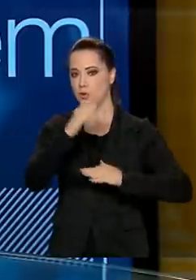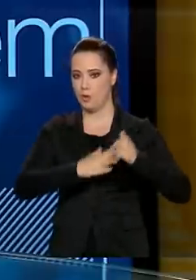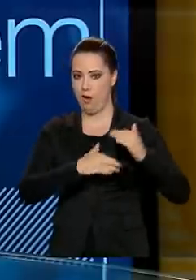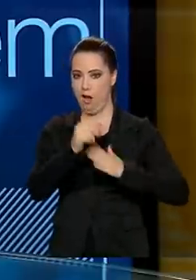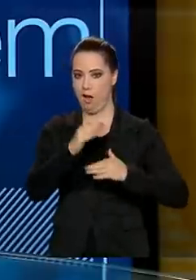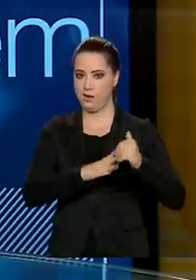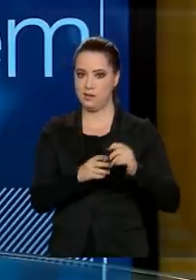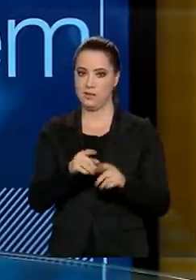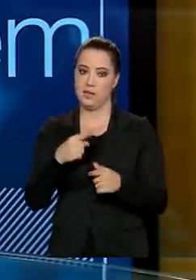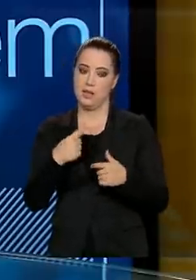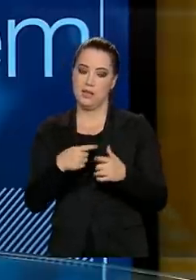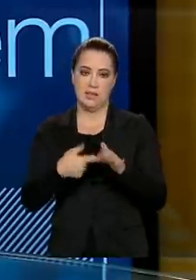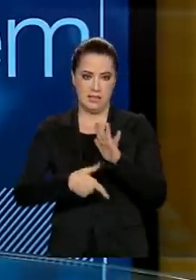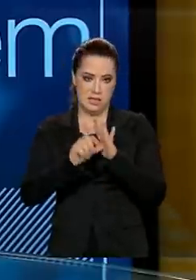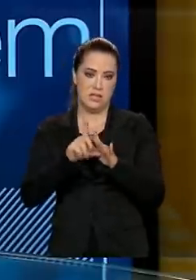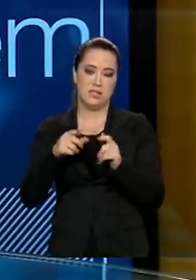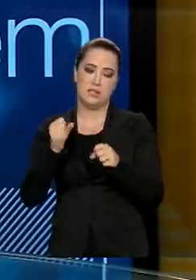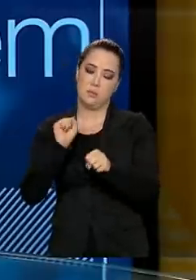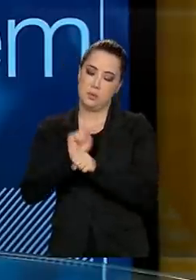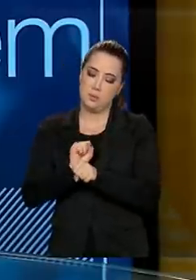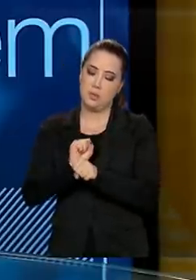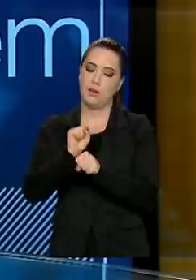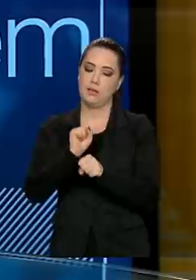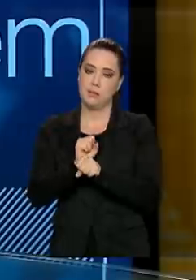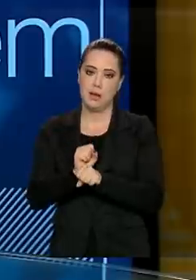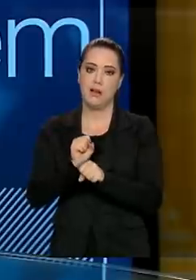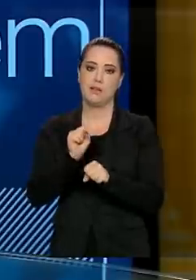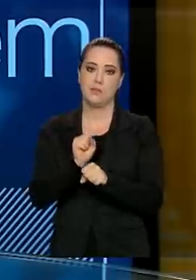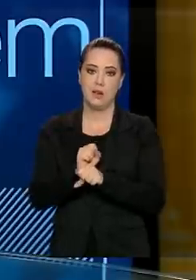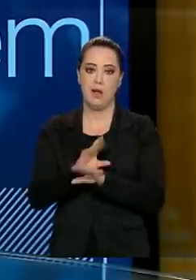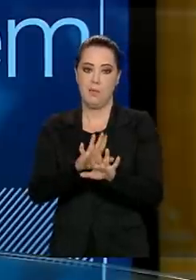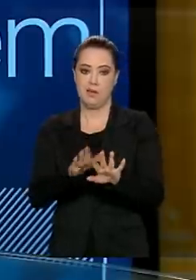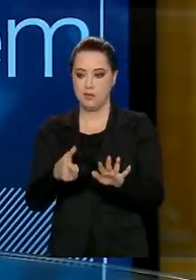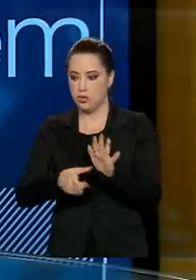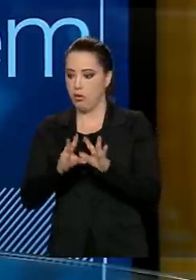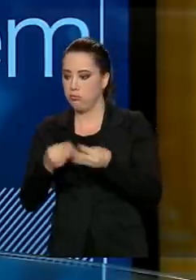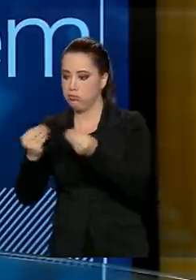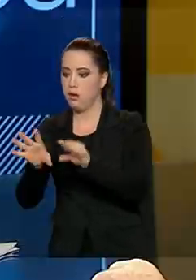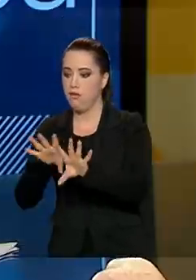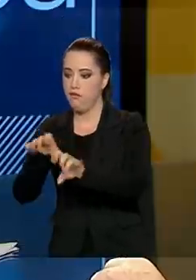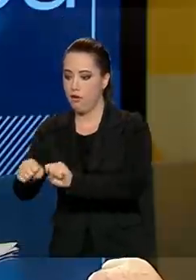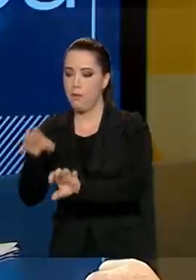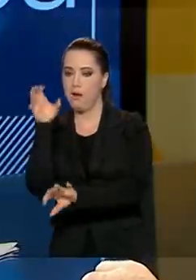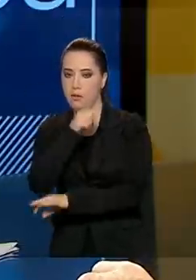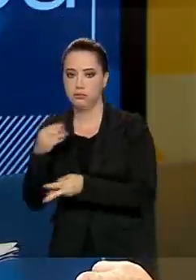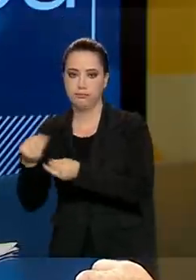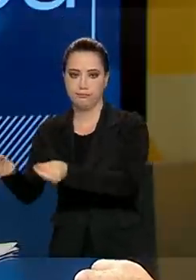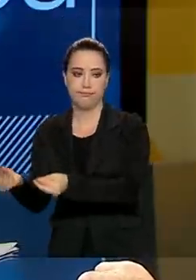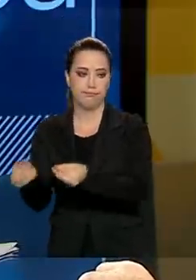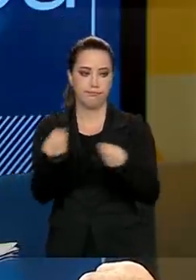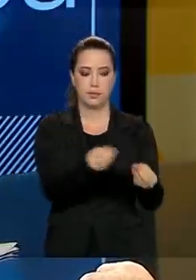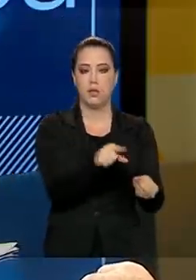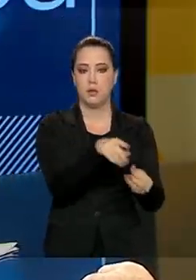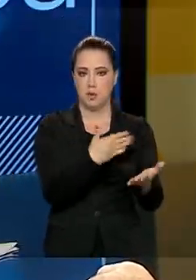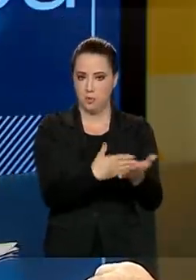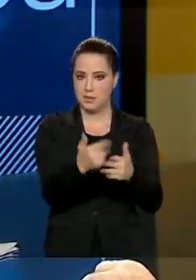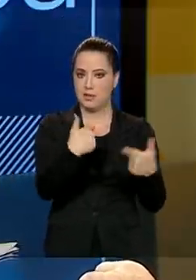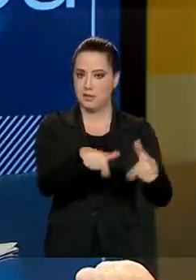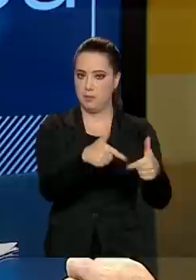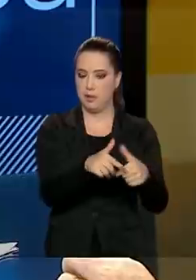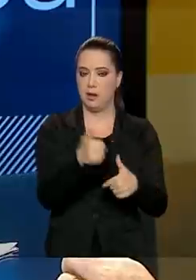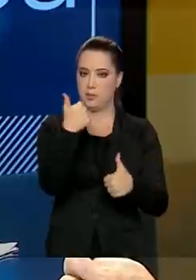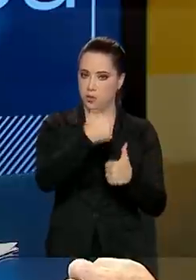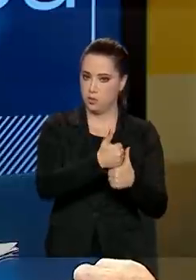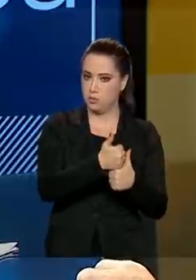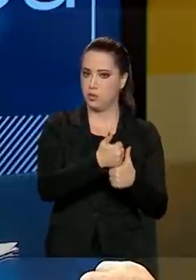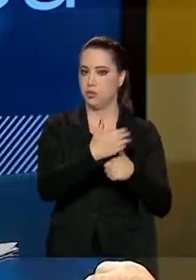que não estariam em campo se nós não tivéssemos adotado essa medida. E o impacto em relação aos estudantes?